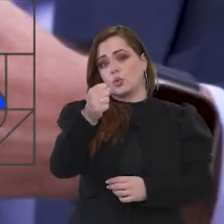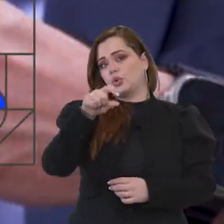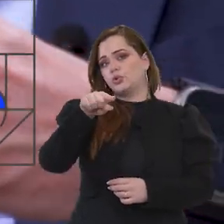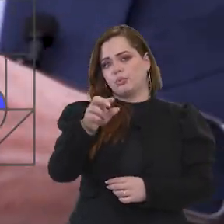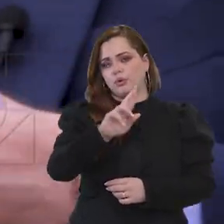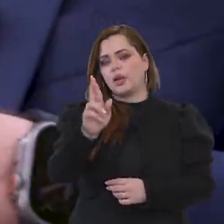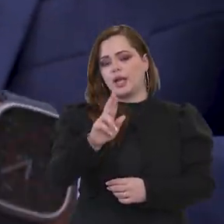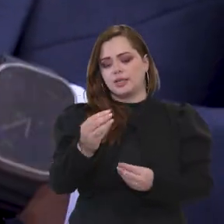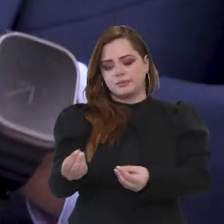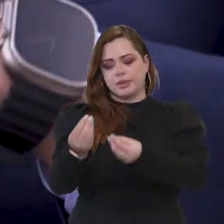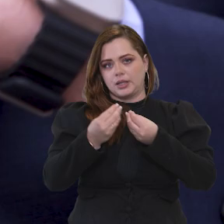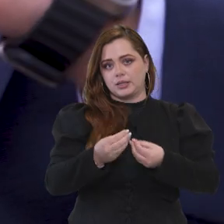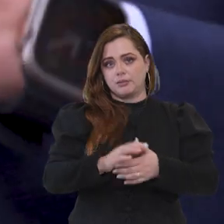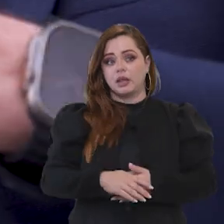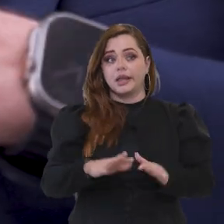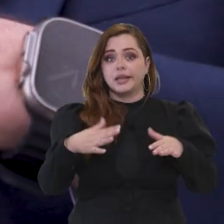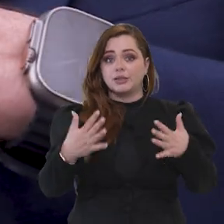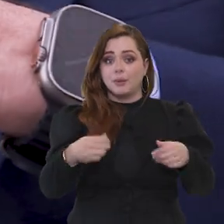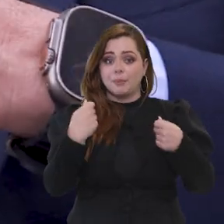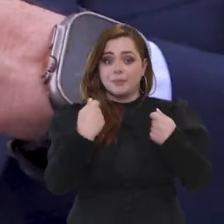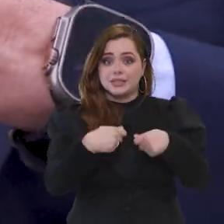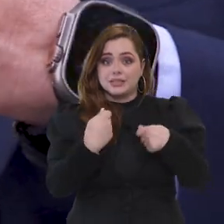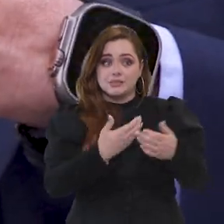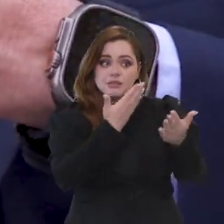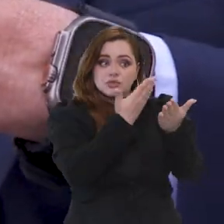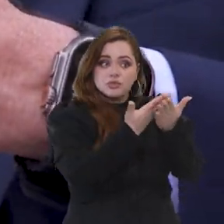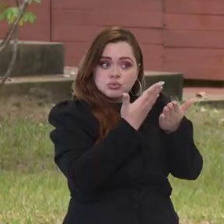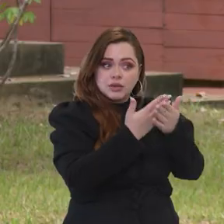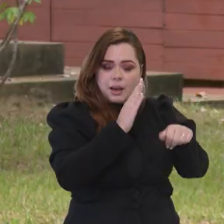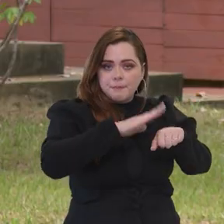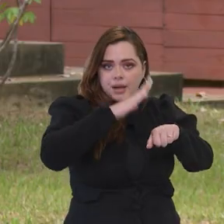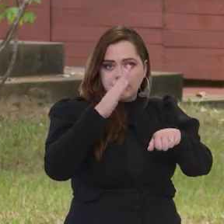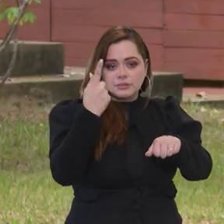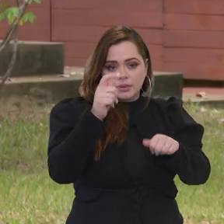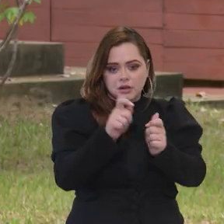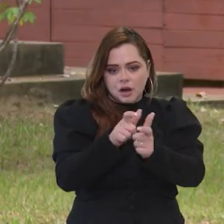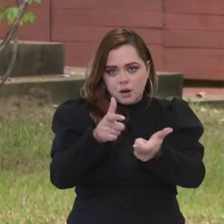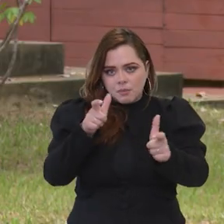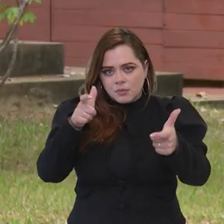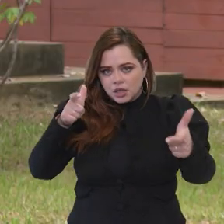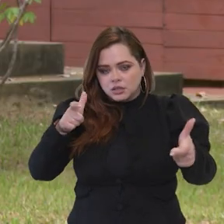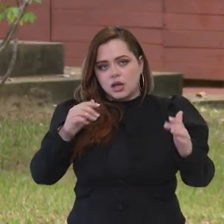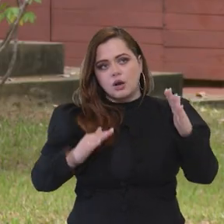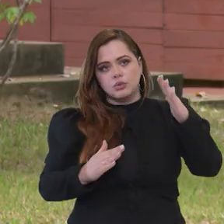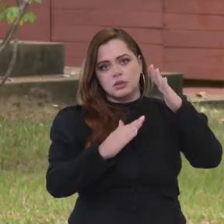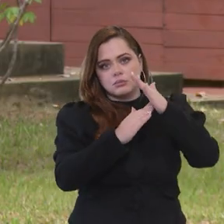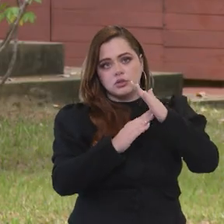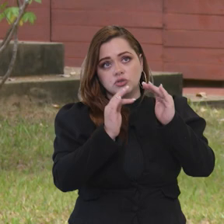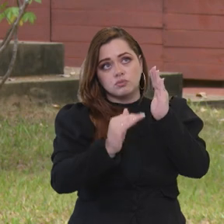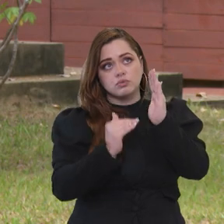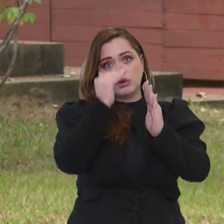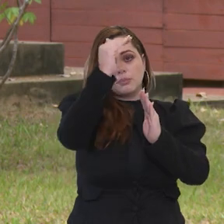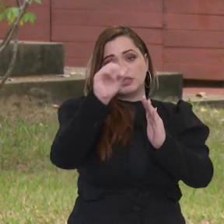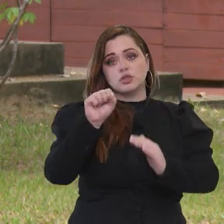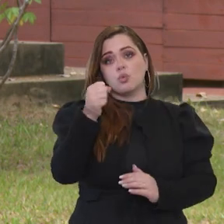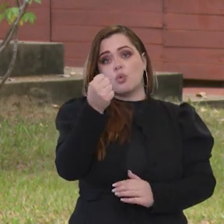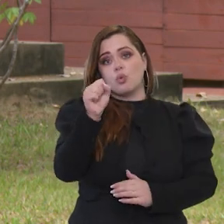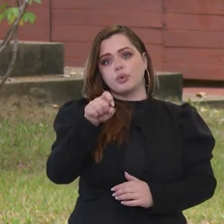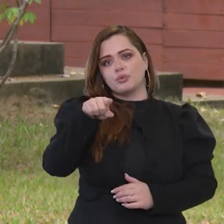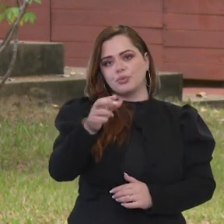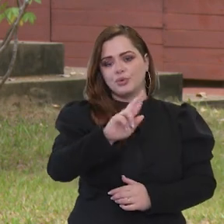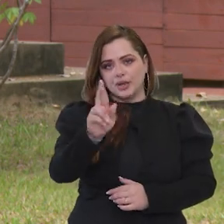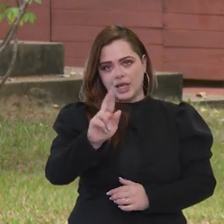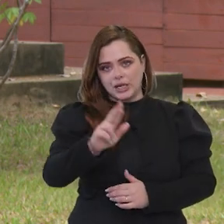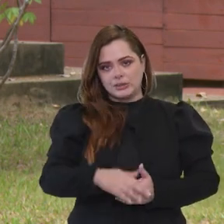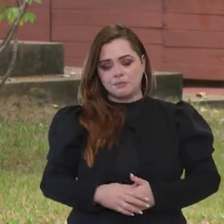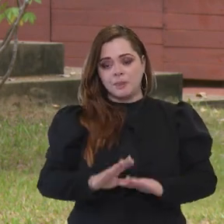que é o faixa 3. A gente está estudando uma maneira de ampliar ainda mais esse limite, ultrapassando os 8 mil reais. Mas isso